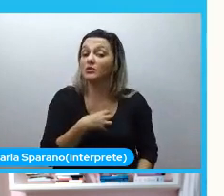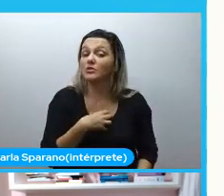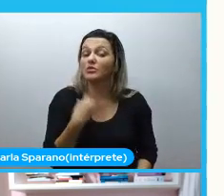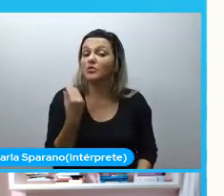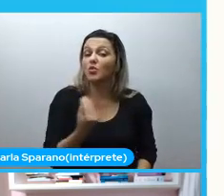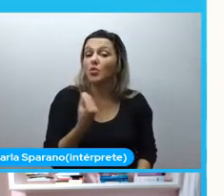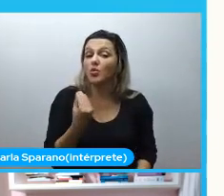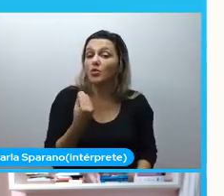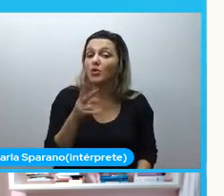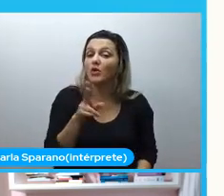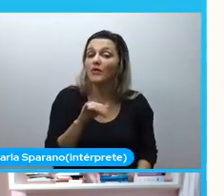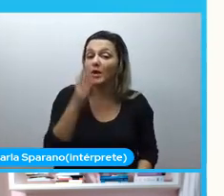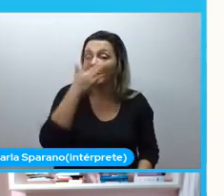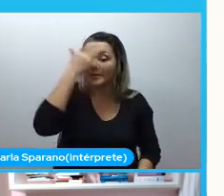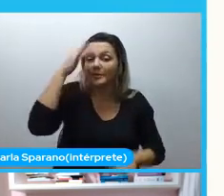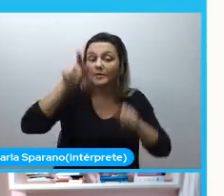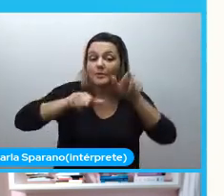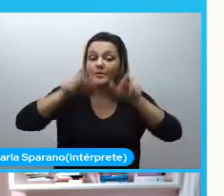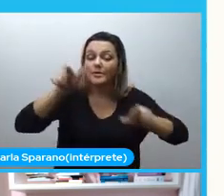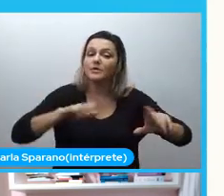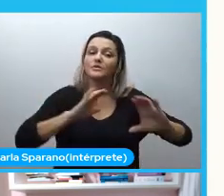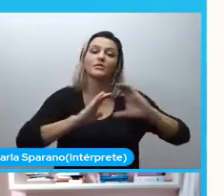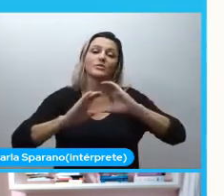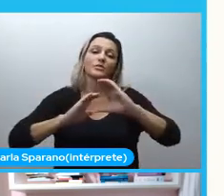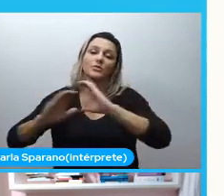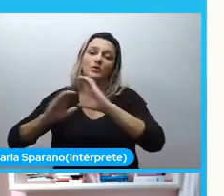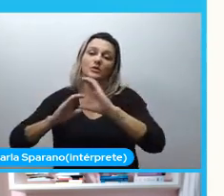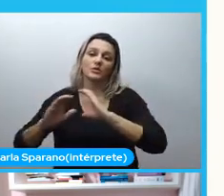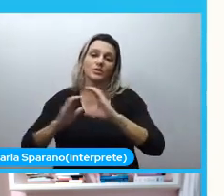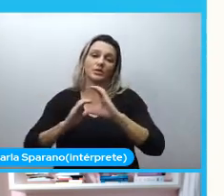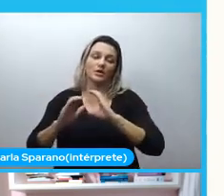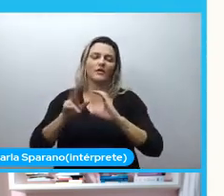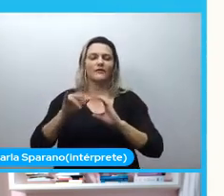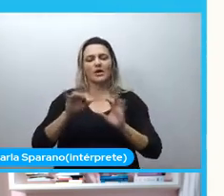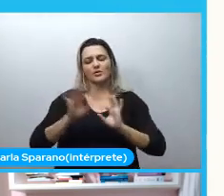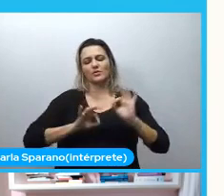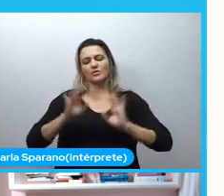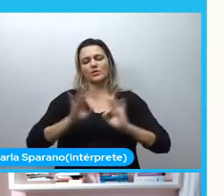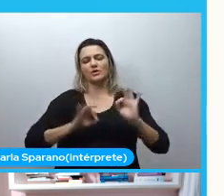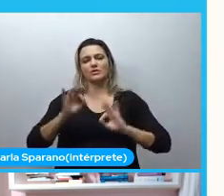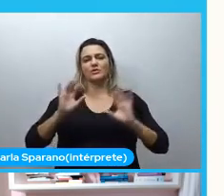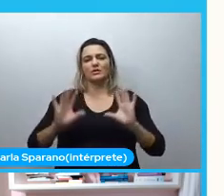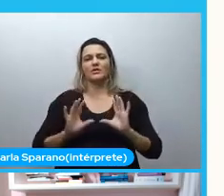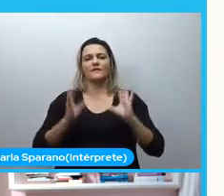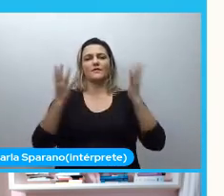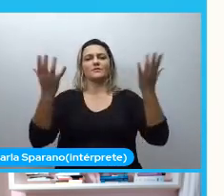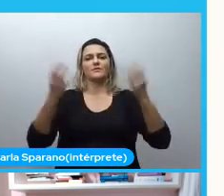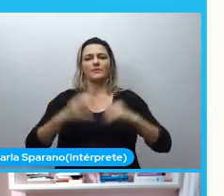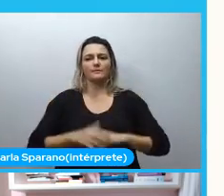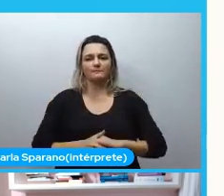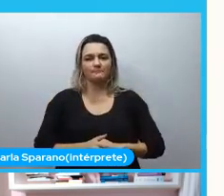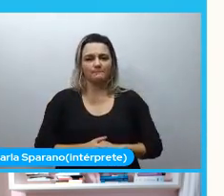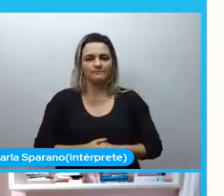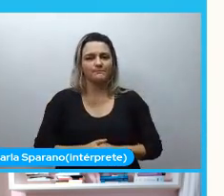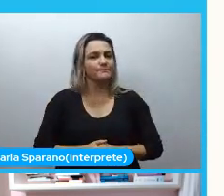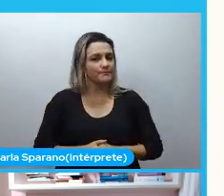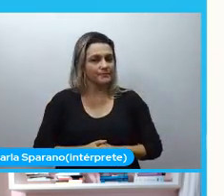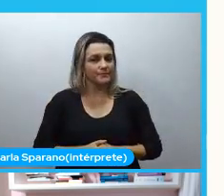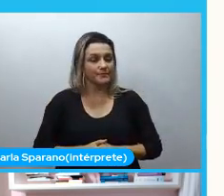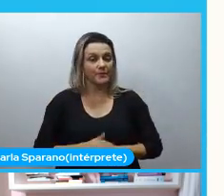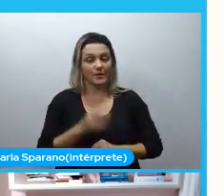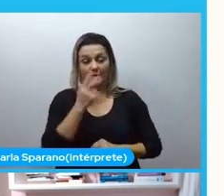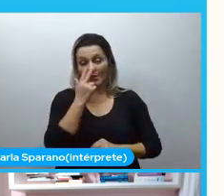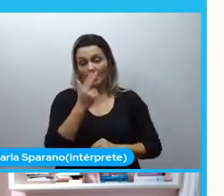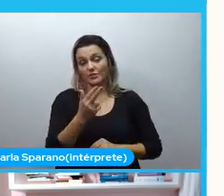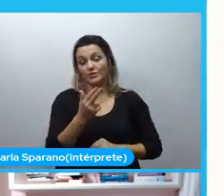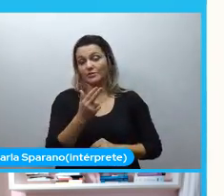comunicar com as pessoas é uma forma com que você vai organizar o evento é e eu acho que isso não é tão